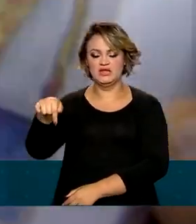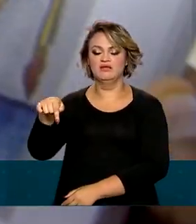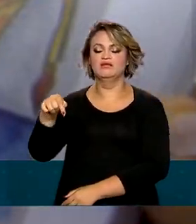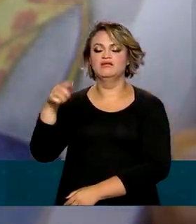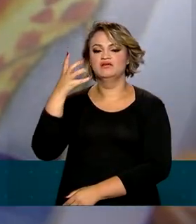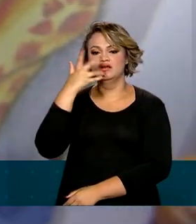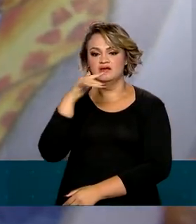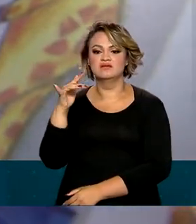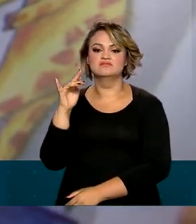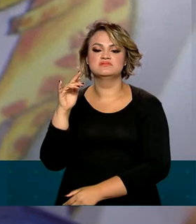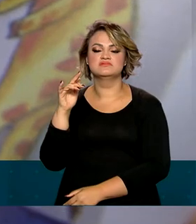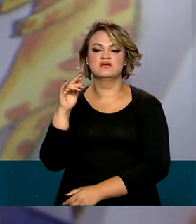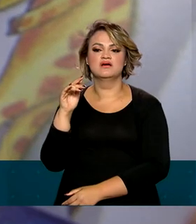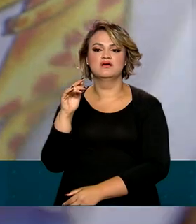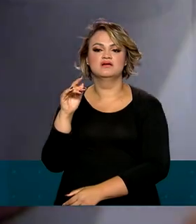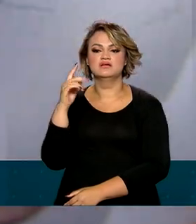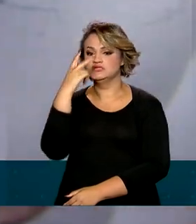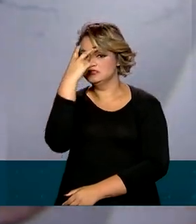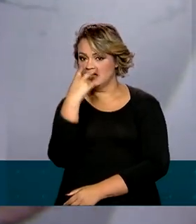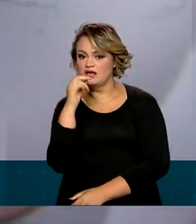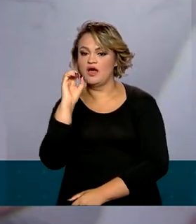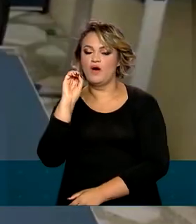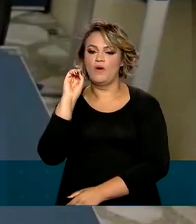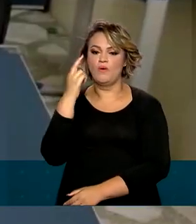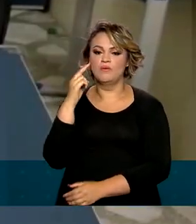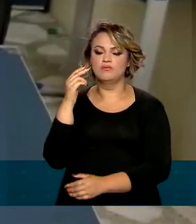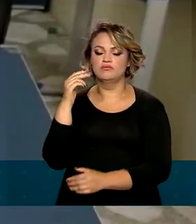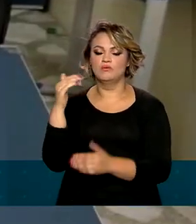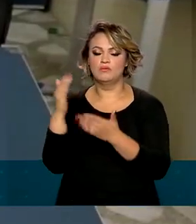visuais ou com atraso de desenvolvimento.